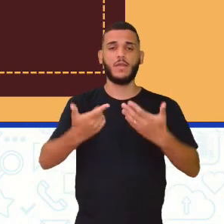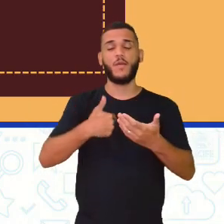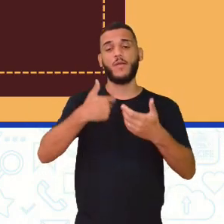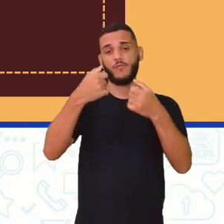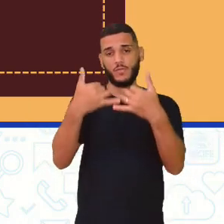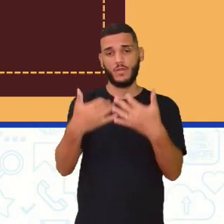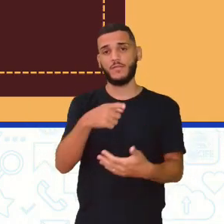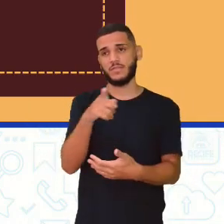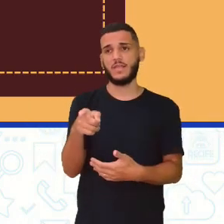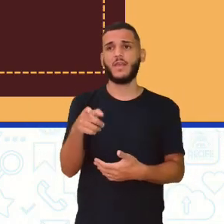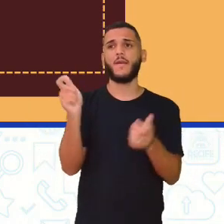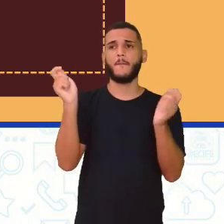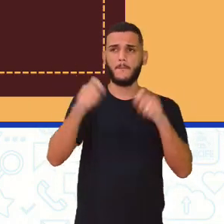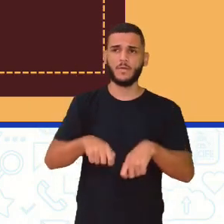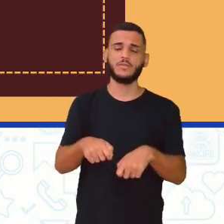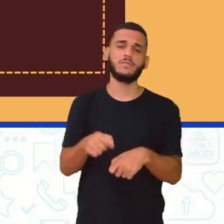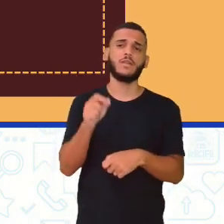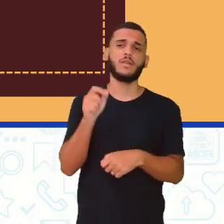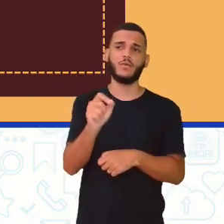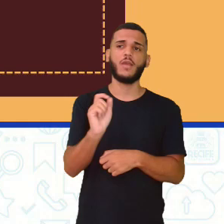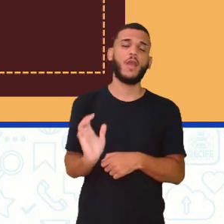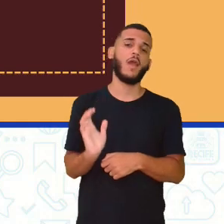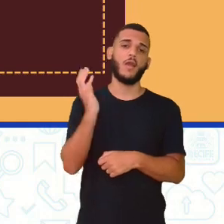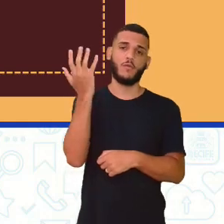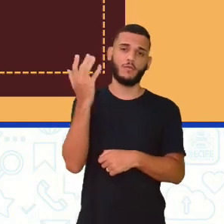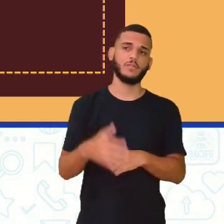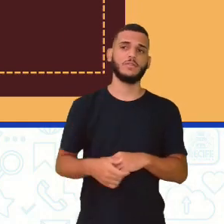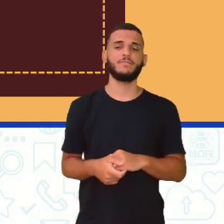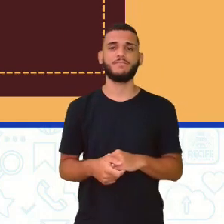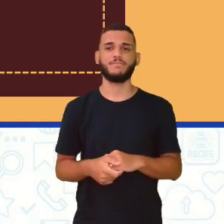falei para vocês, que é algo que pode realmente acontecer.